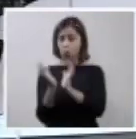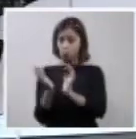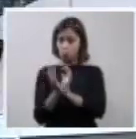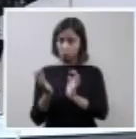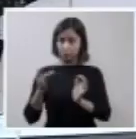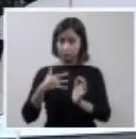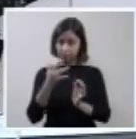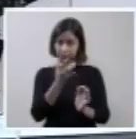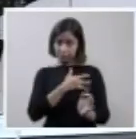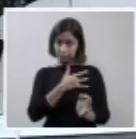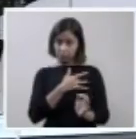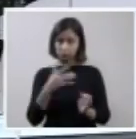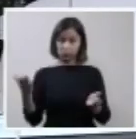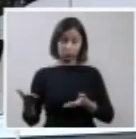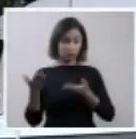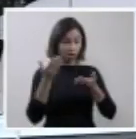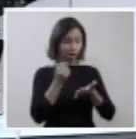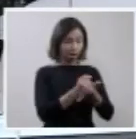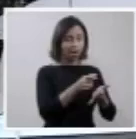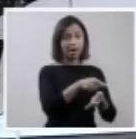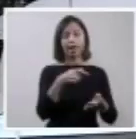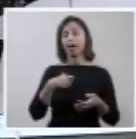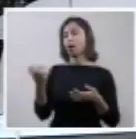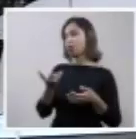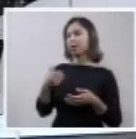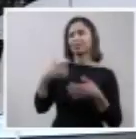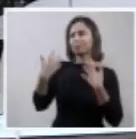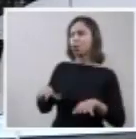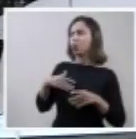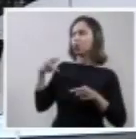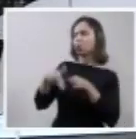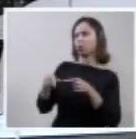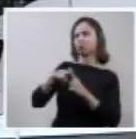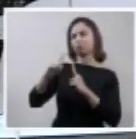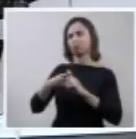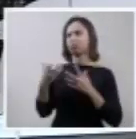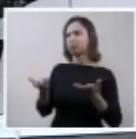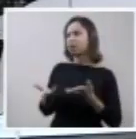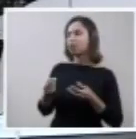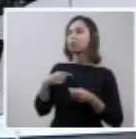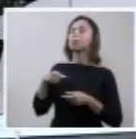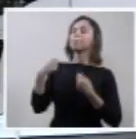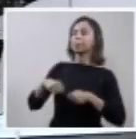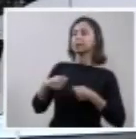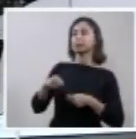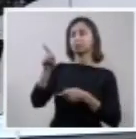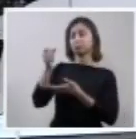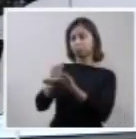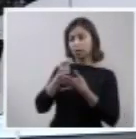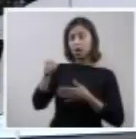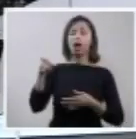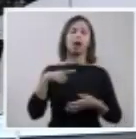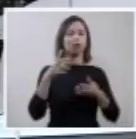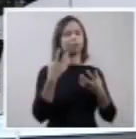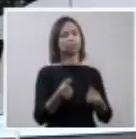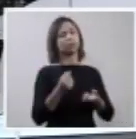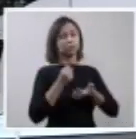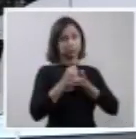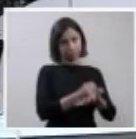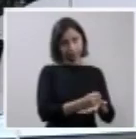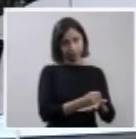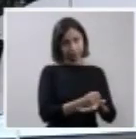que deseja antecipar o parto necessita de amparo judicial para o procedimento médico. Uma decisão pela